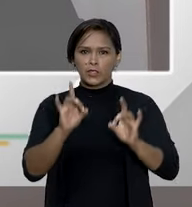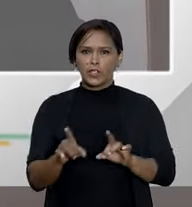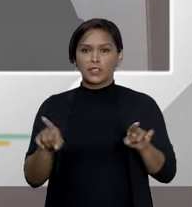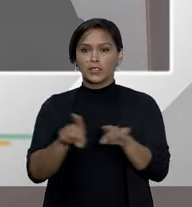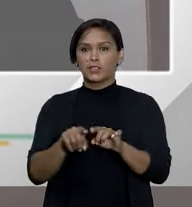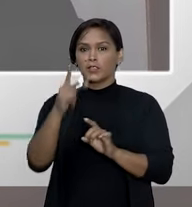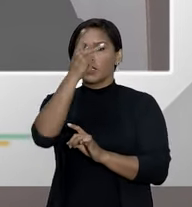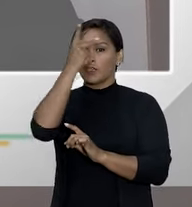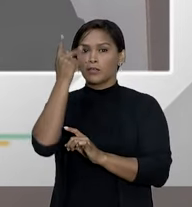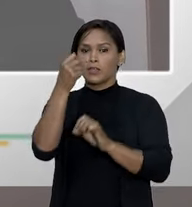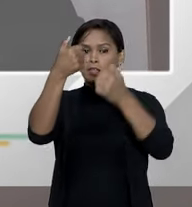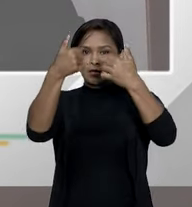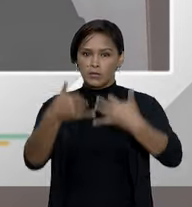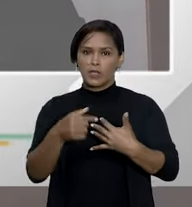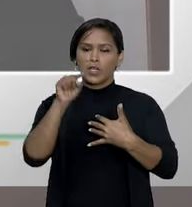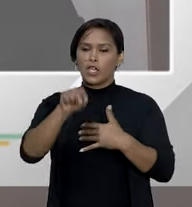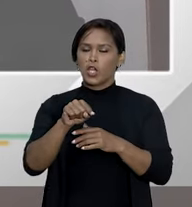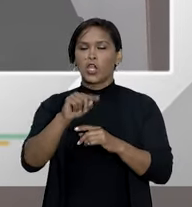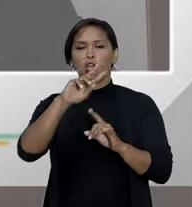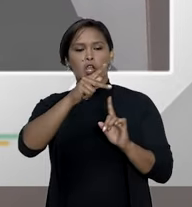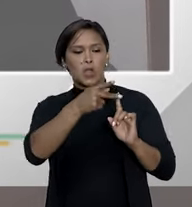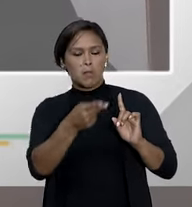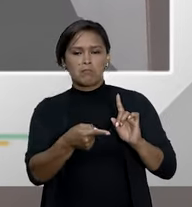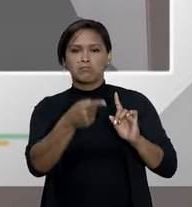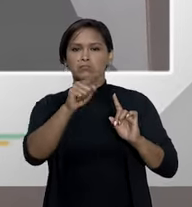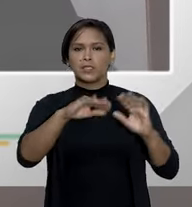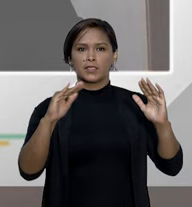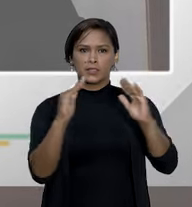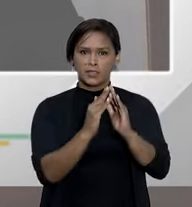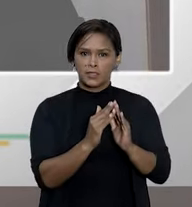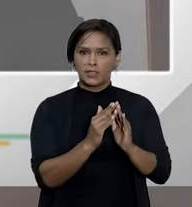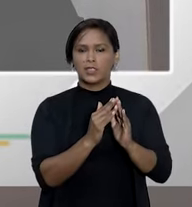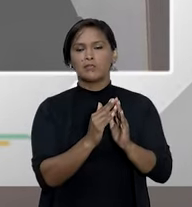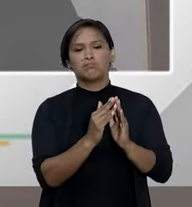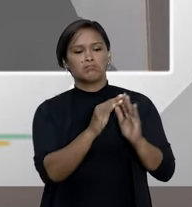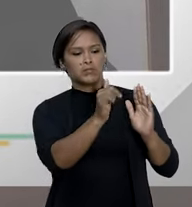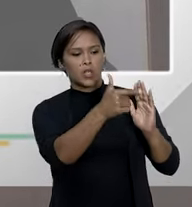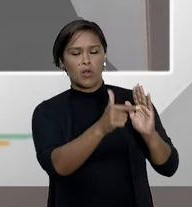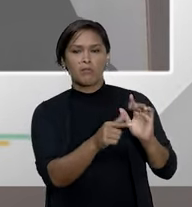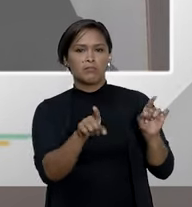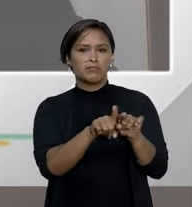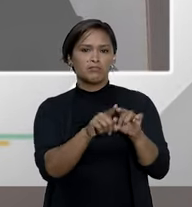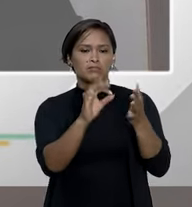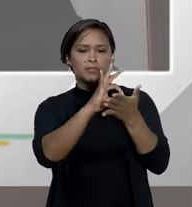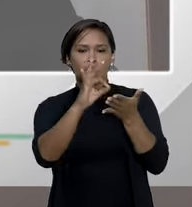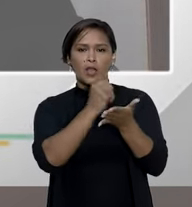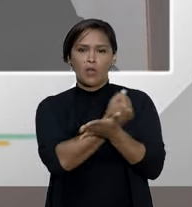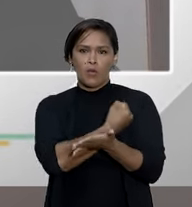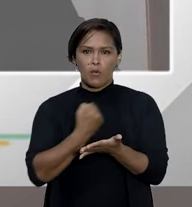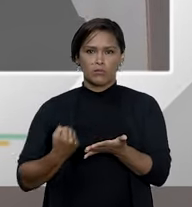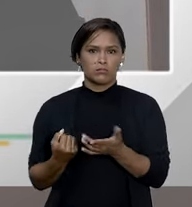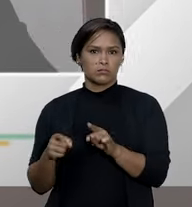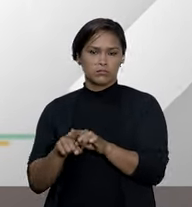paciente indique o tratamento home care que não precisa estar no contrato para a sua implementação